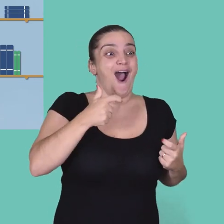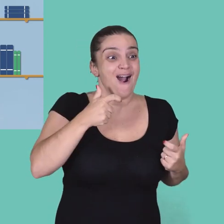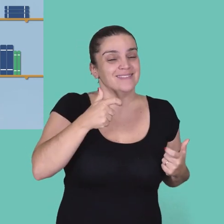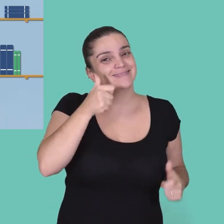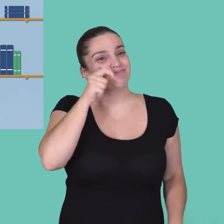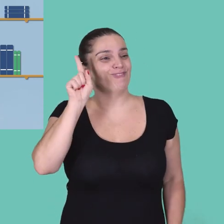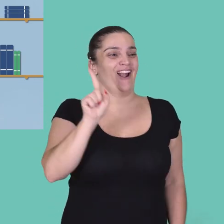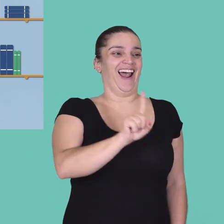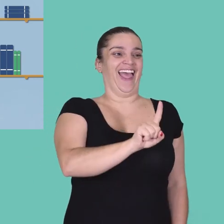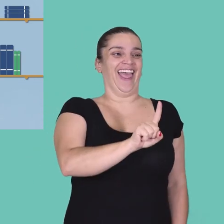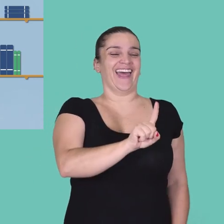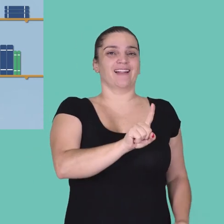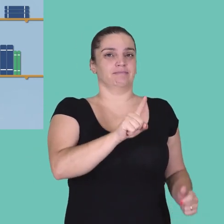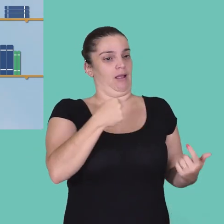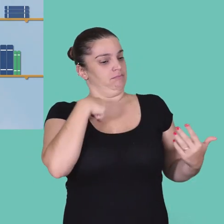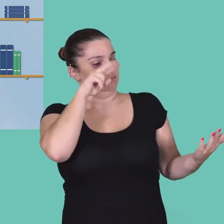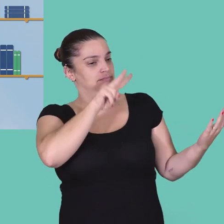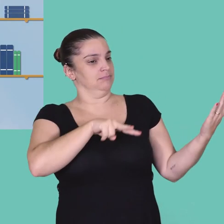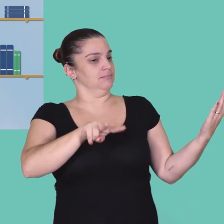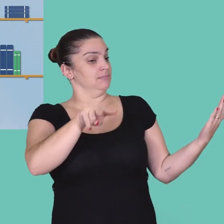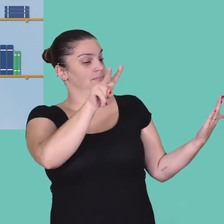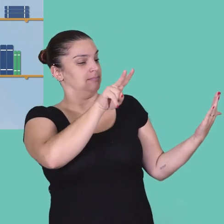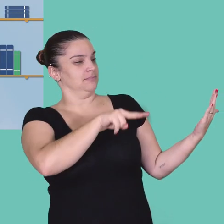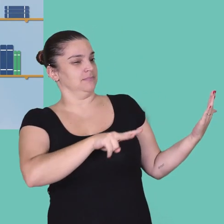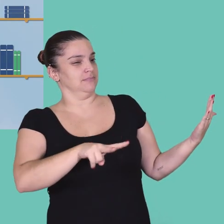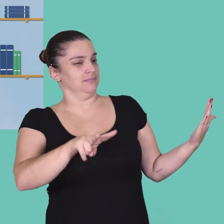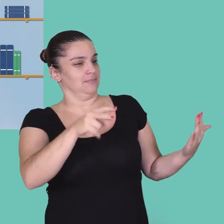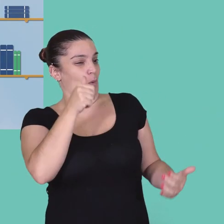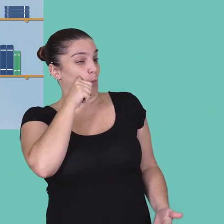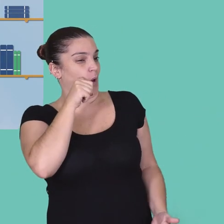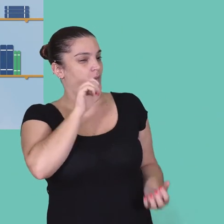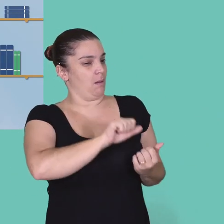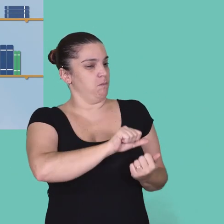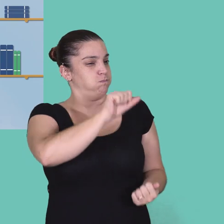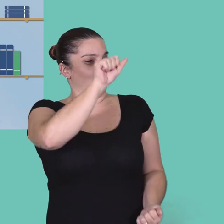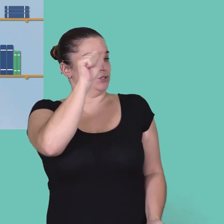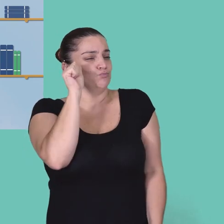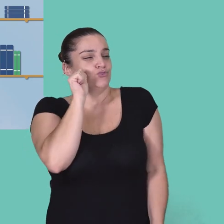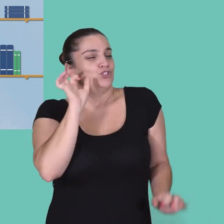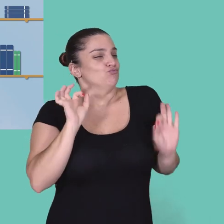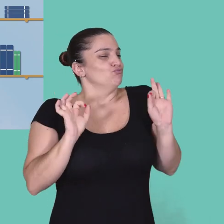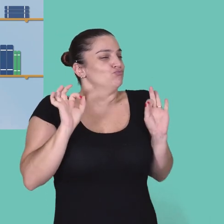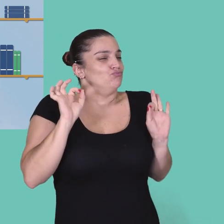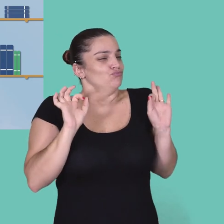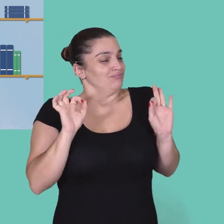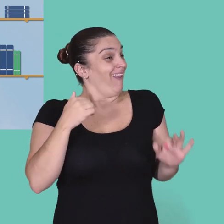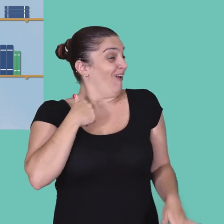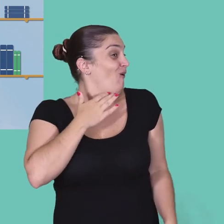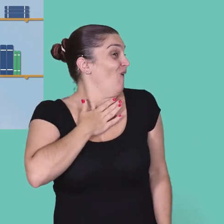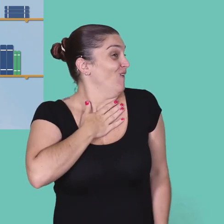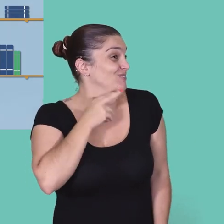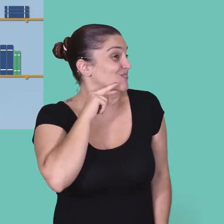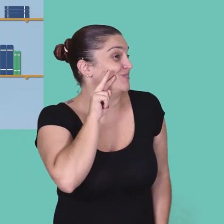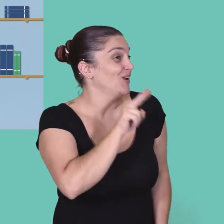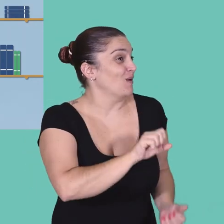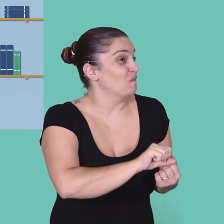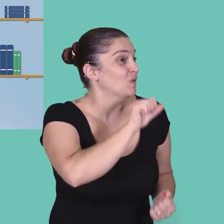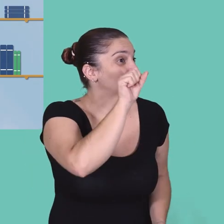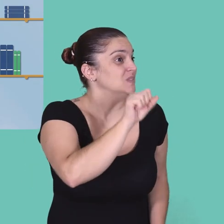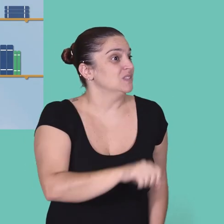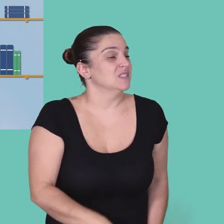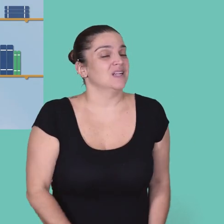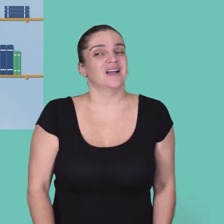onde a mulher tem que apresentar mesmo aí nos pôster, vai na sessão de pôster, tem aquele monte de menininha bonitinha, é agradável ver os pôsteres assim.